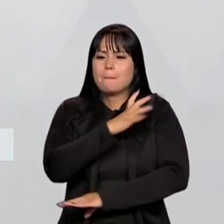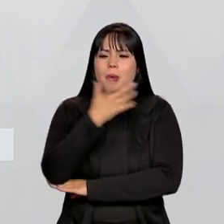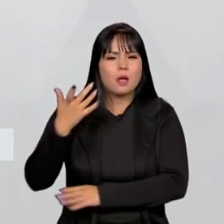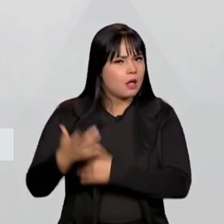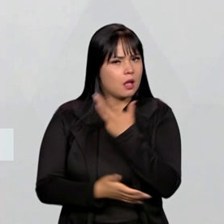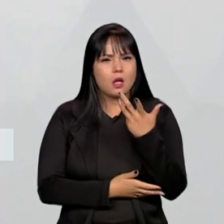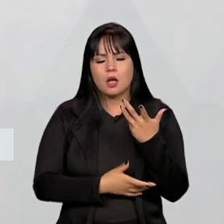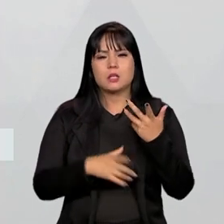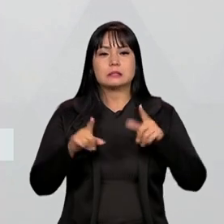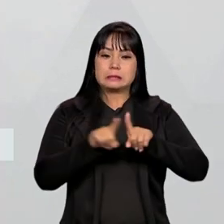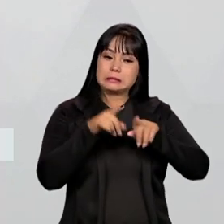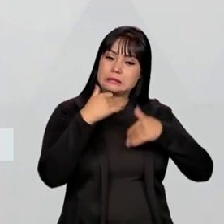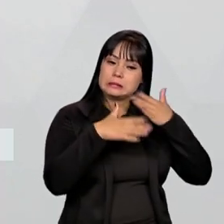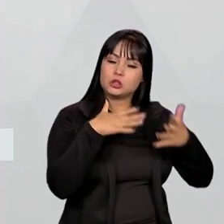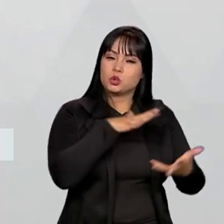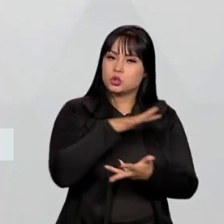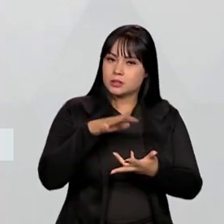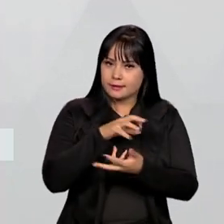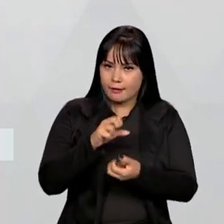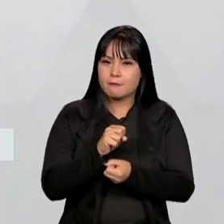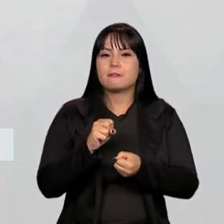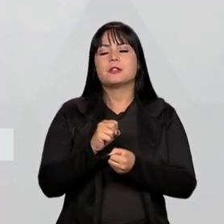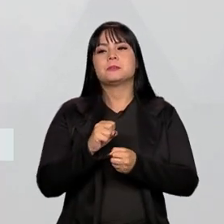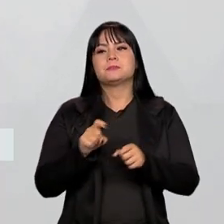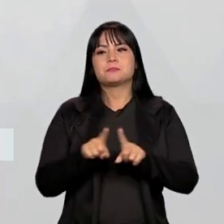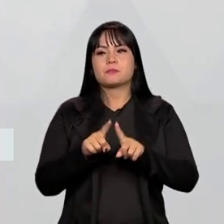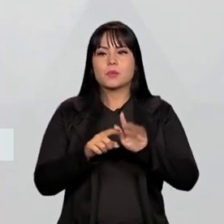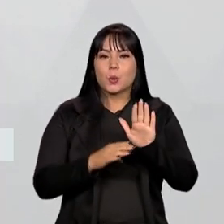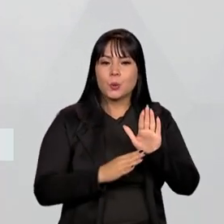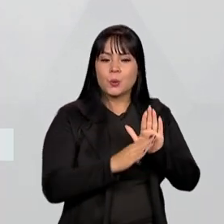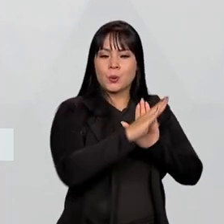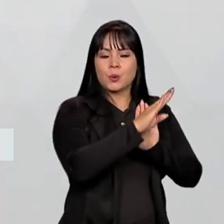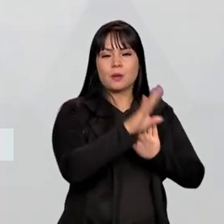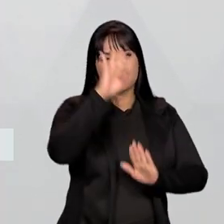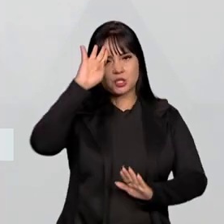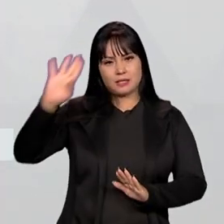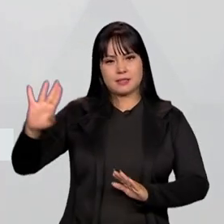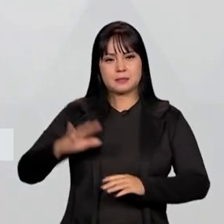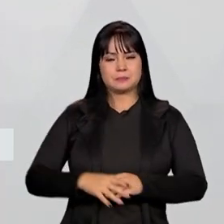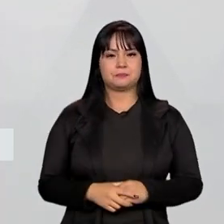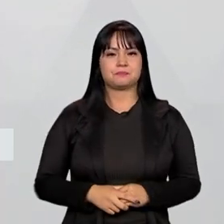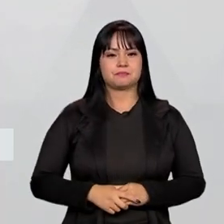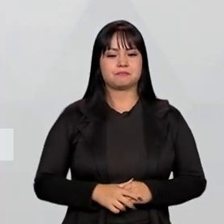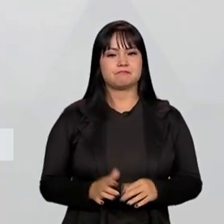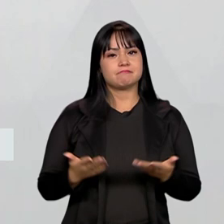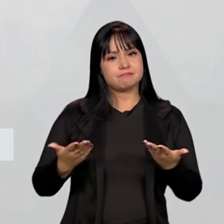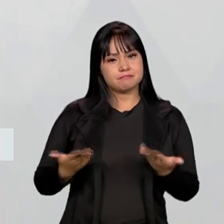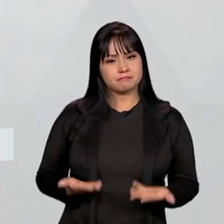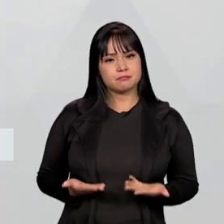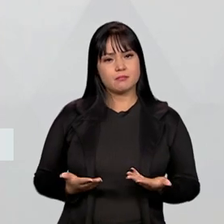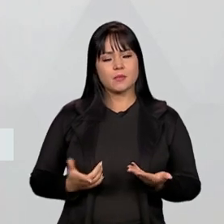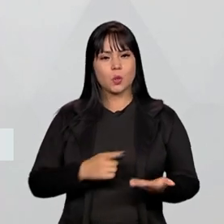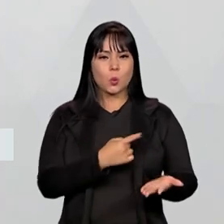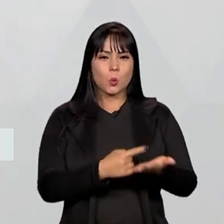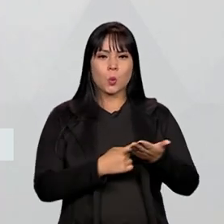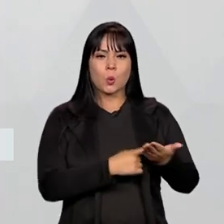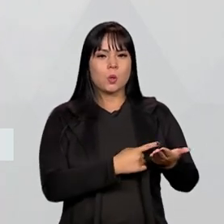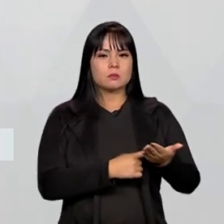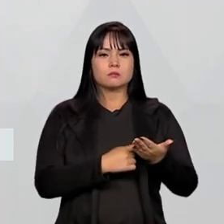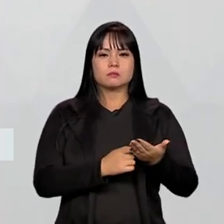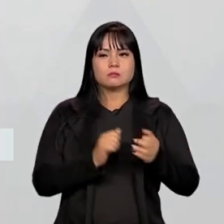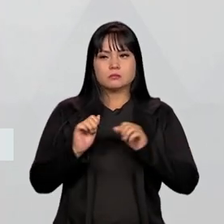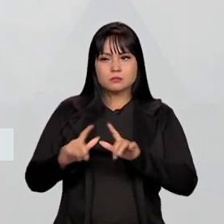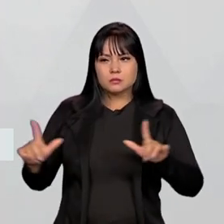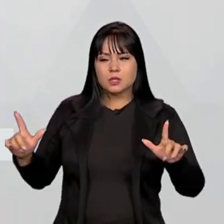ambiente e do desenvolvimento sustentável no mais alto nível das prioridades. E daí, no acordo quadro